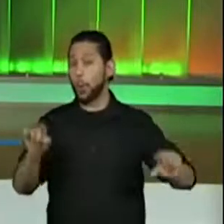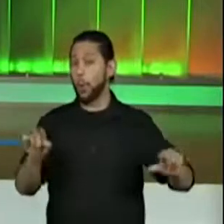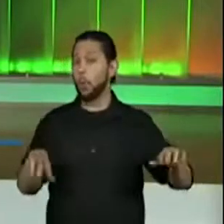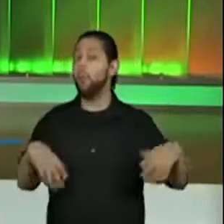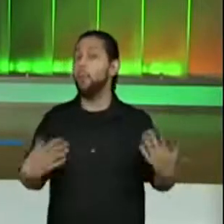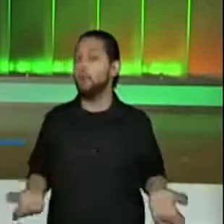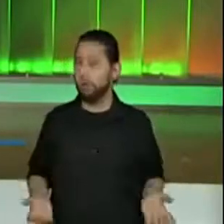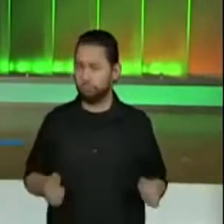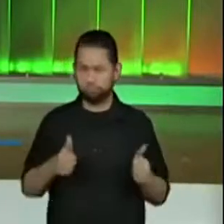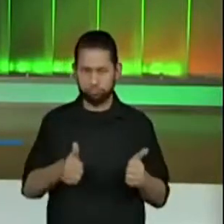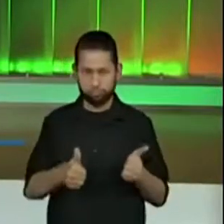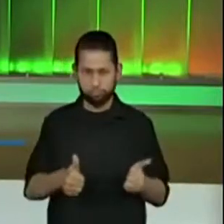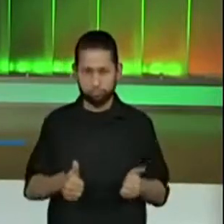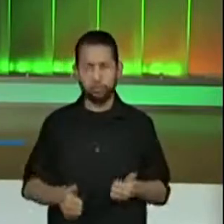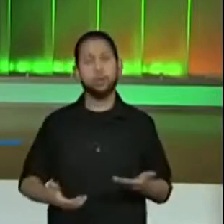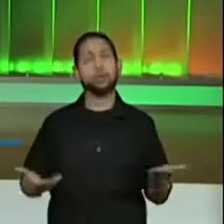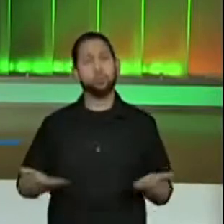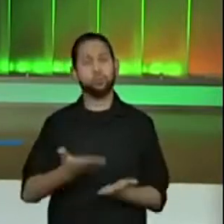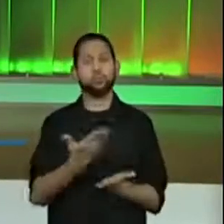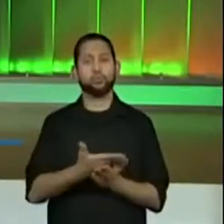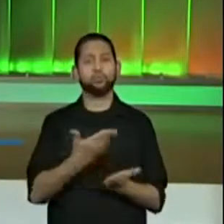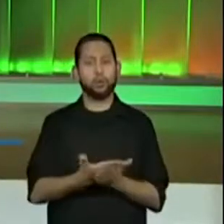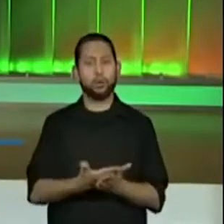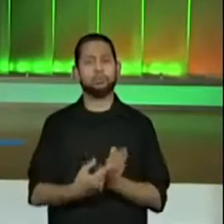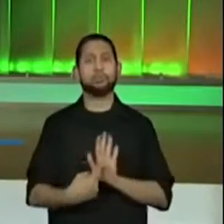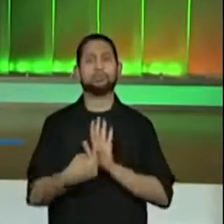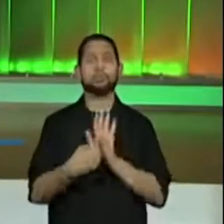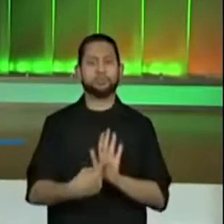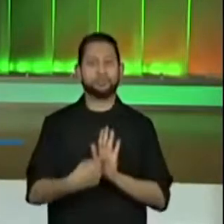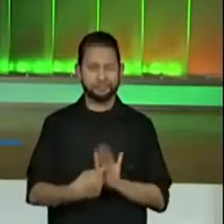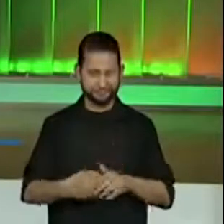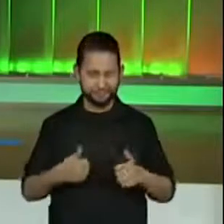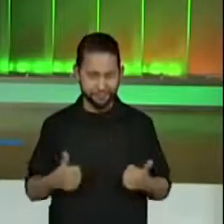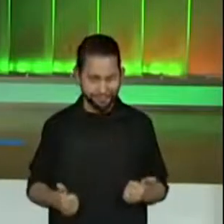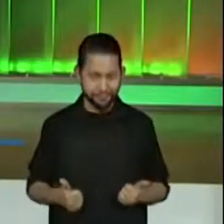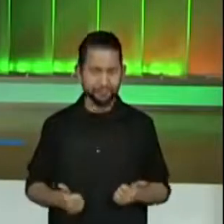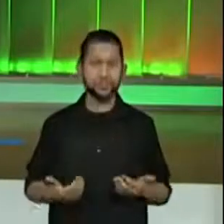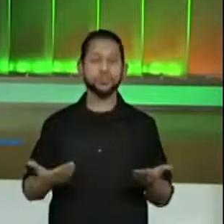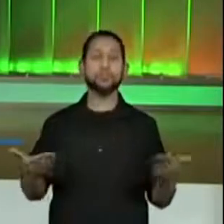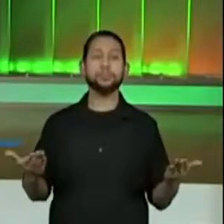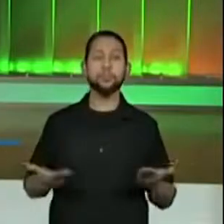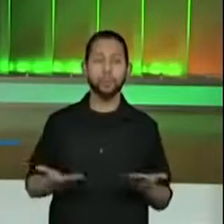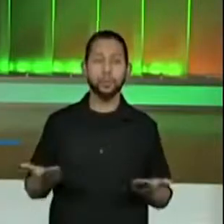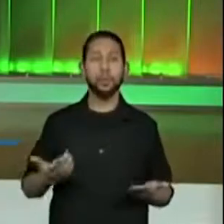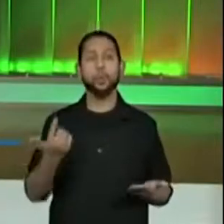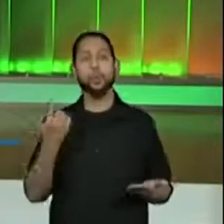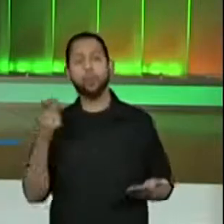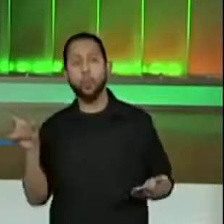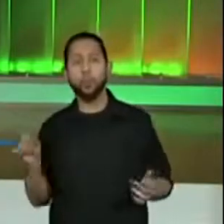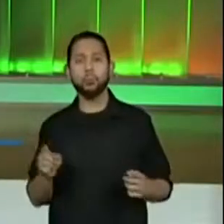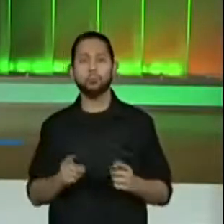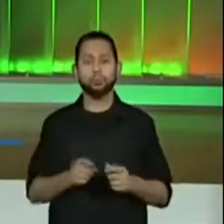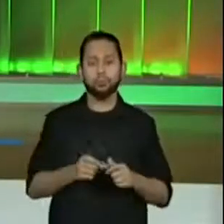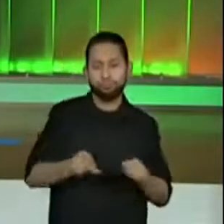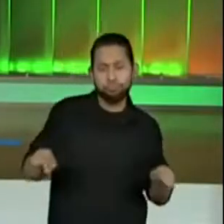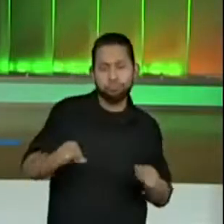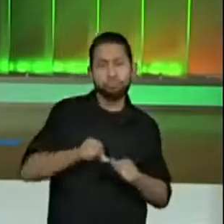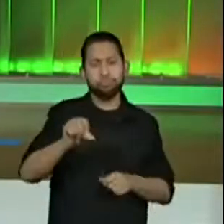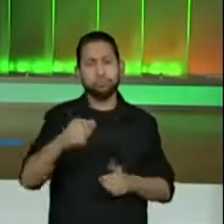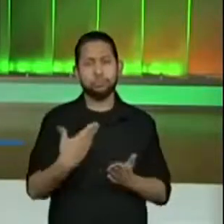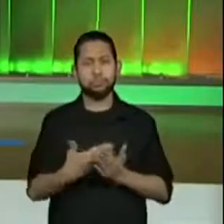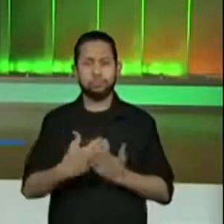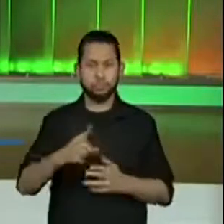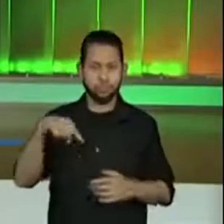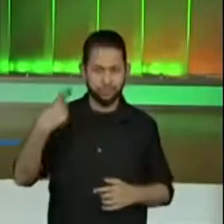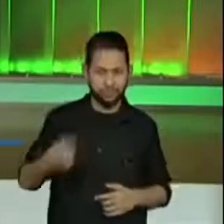metro. Isso a gente fez nessa aula, certo? Então, a gente vai realizar outras medições nas próximas aulas,